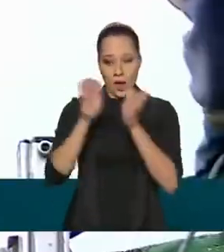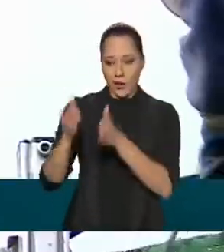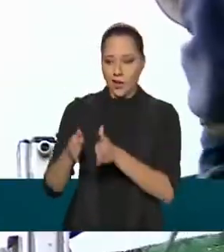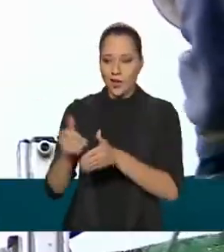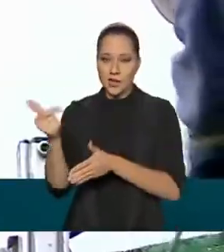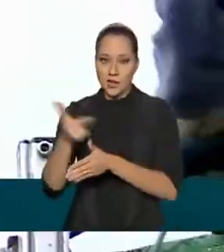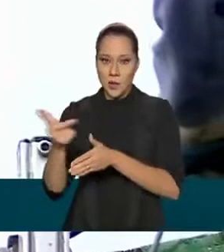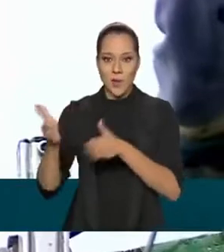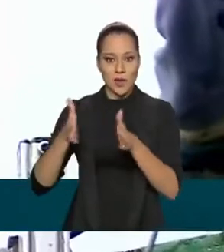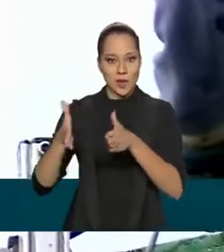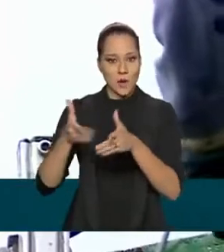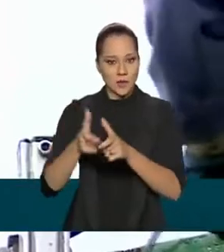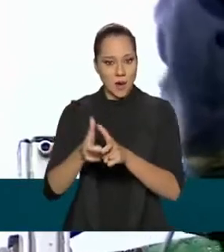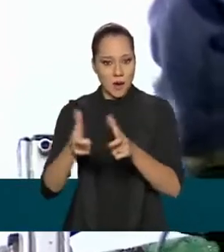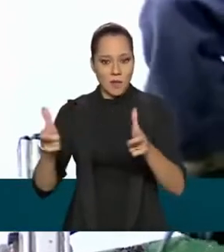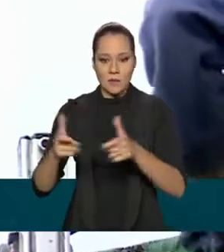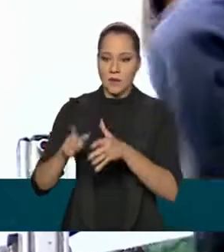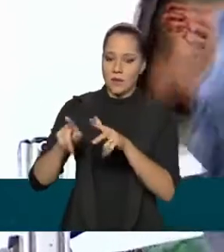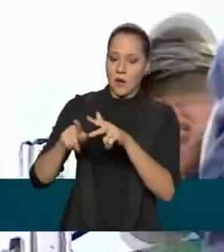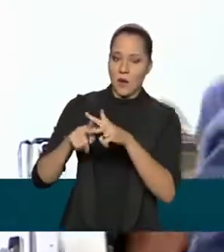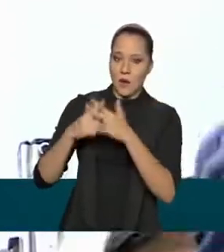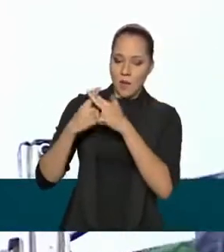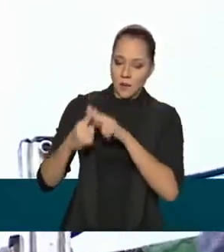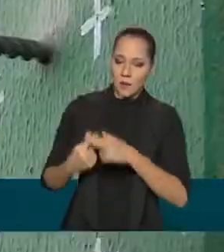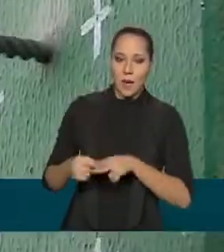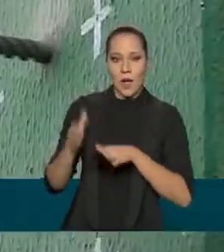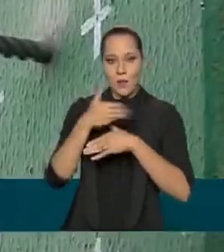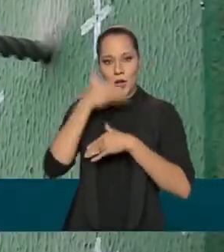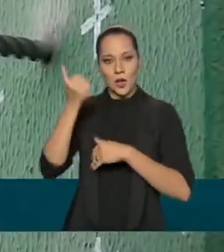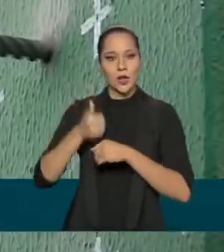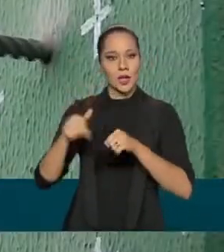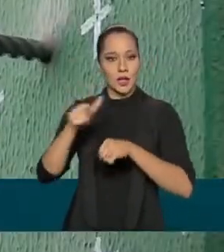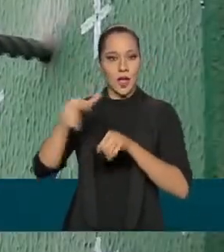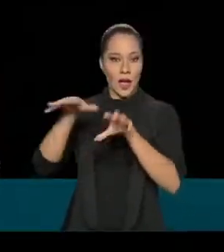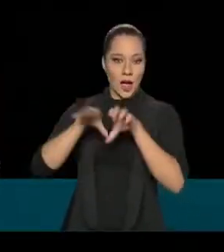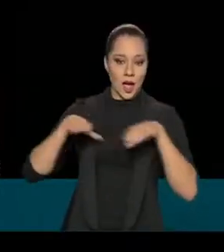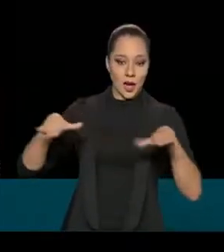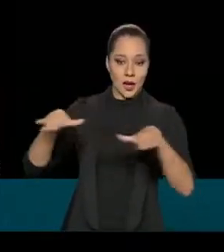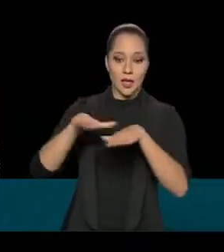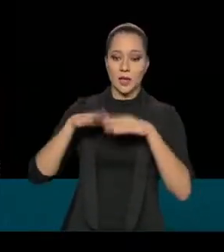de ampliação e melhoria da Arena Condá.